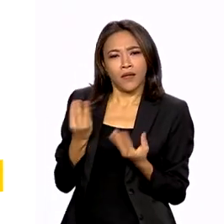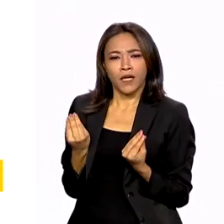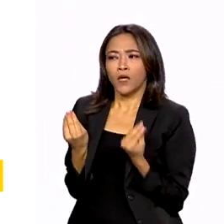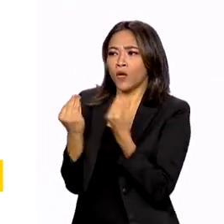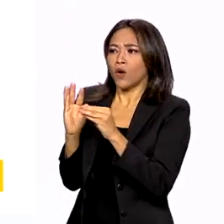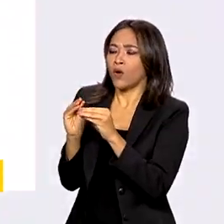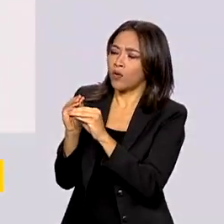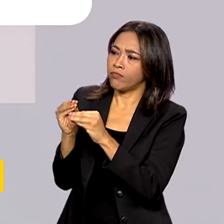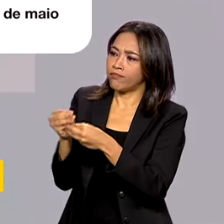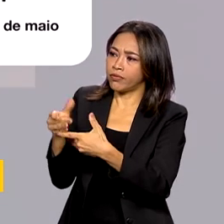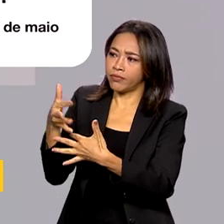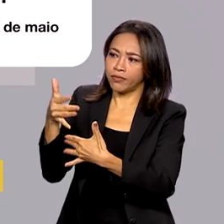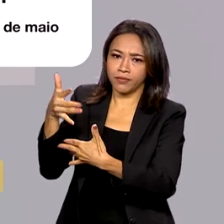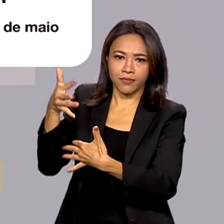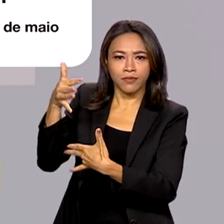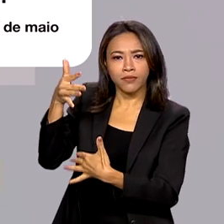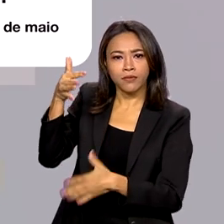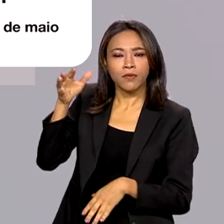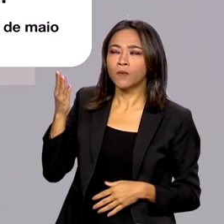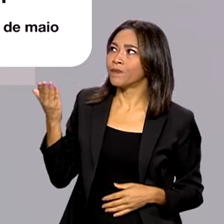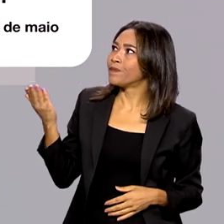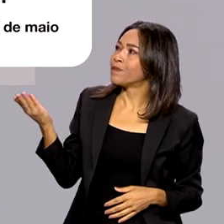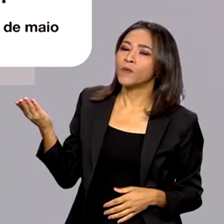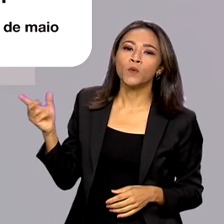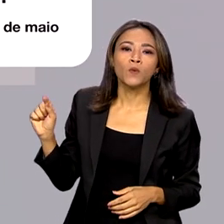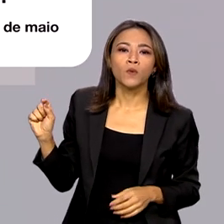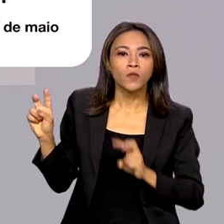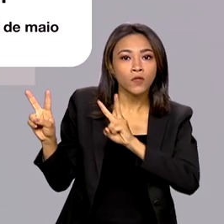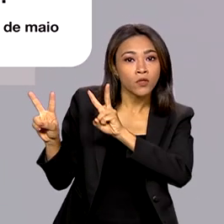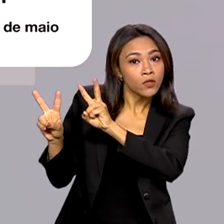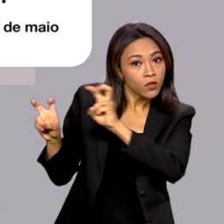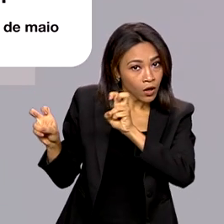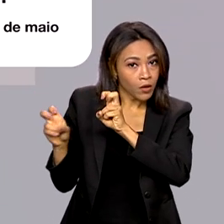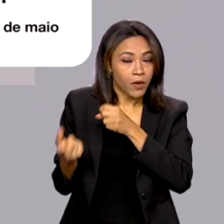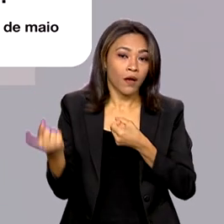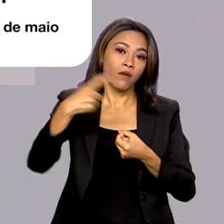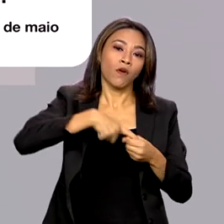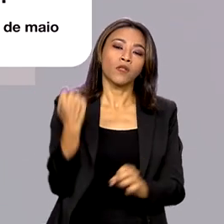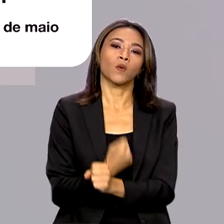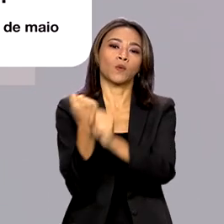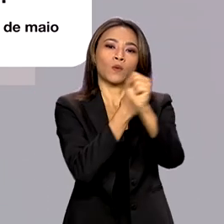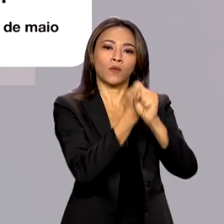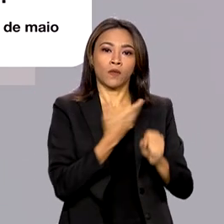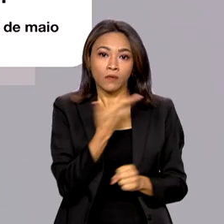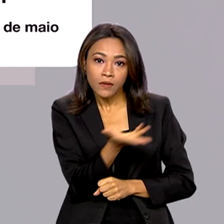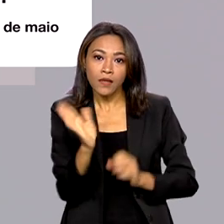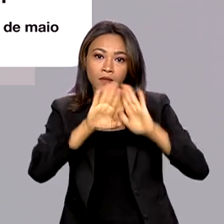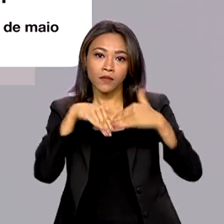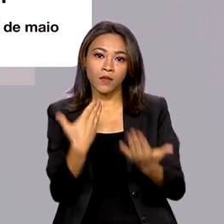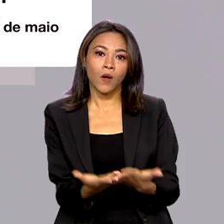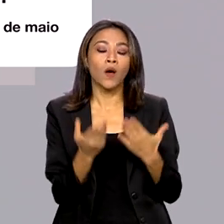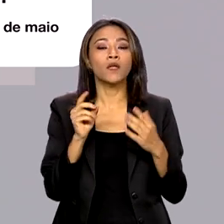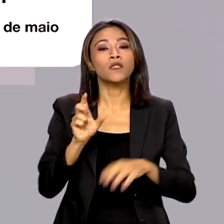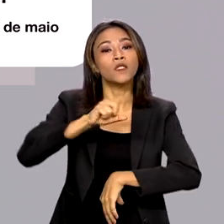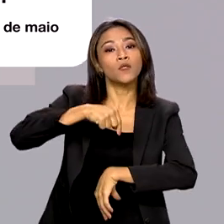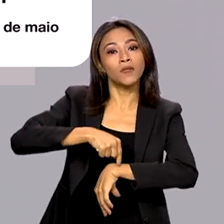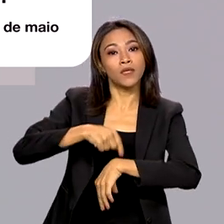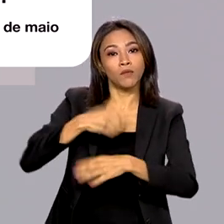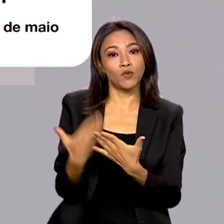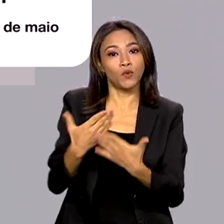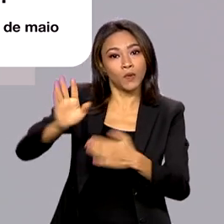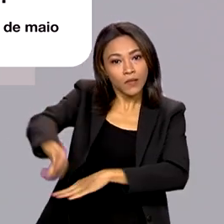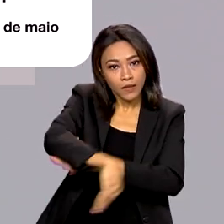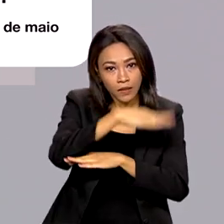postagem nas redes sociais justamente sobre a retomada dessas obras e também sobre educação em tempo integral.